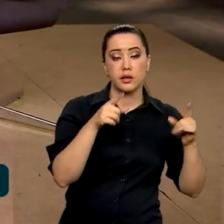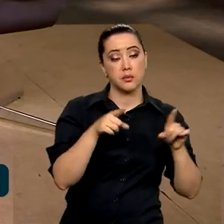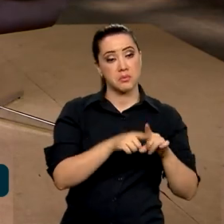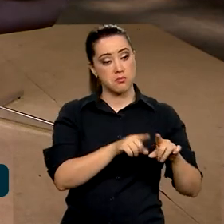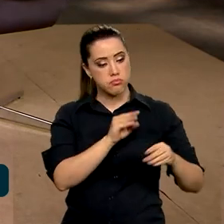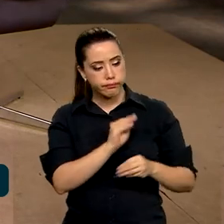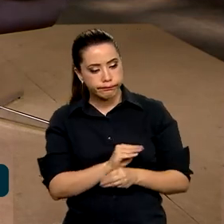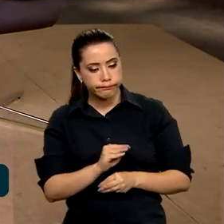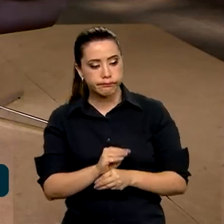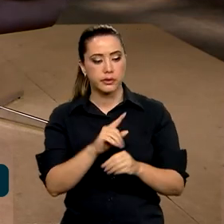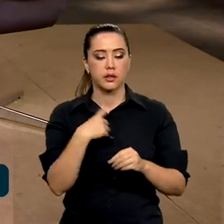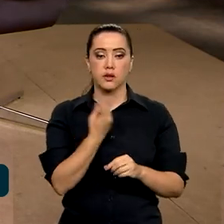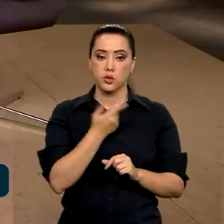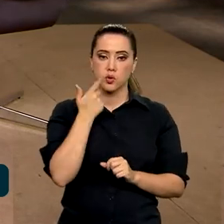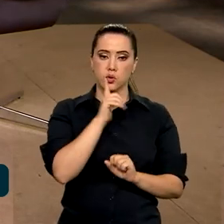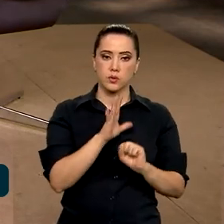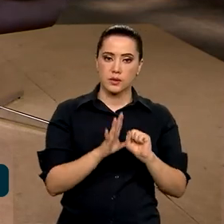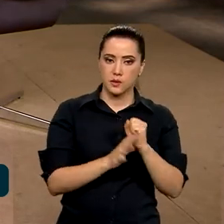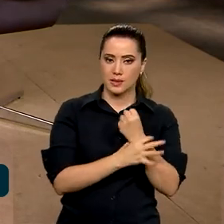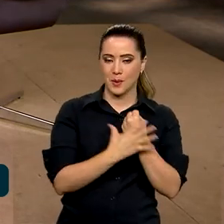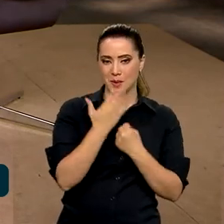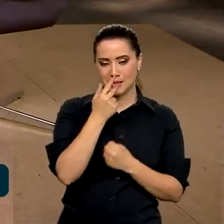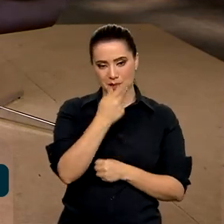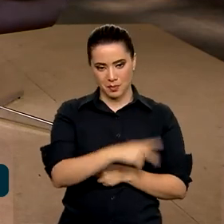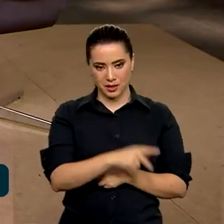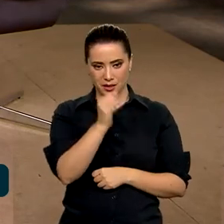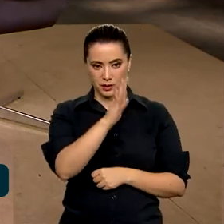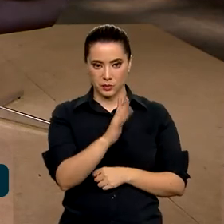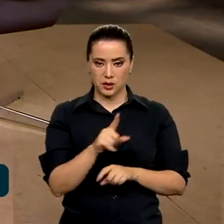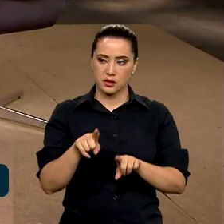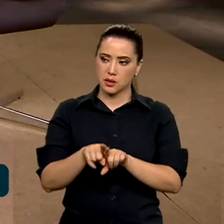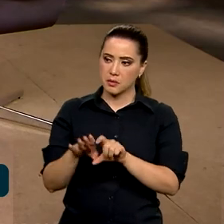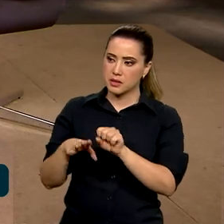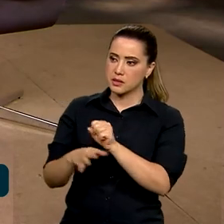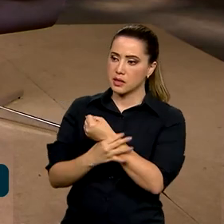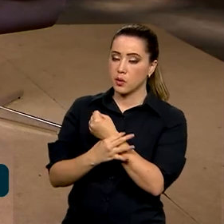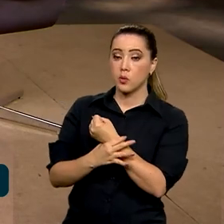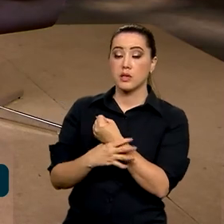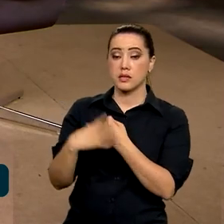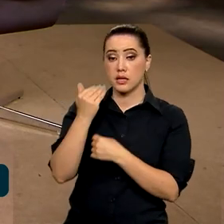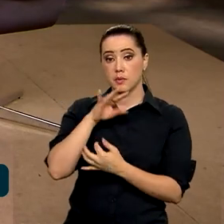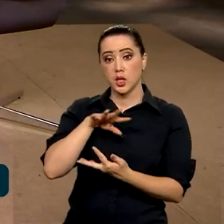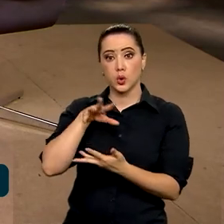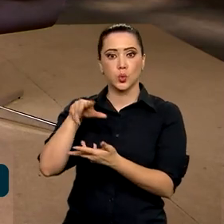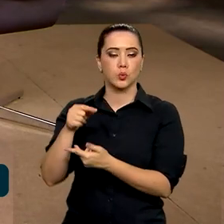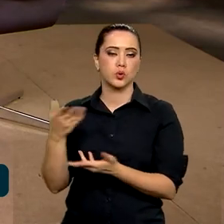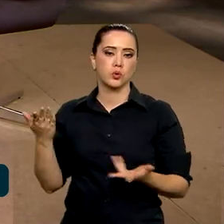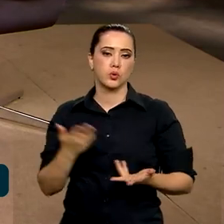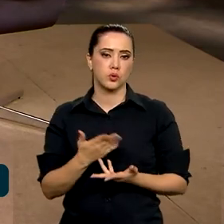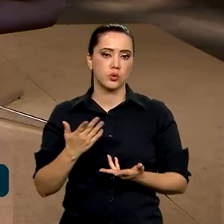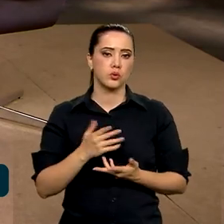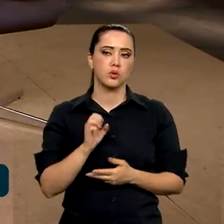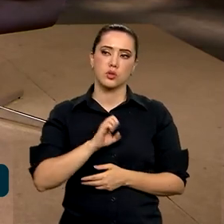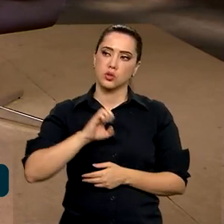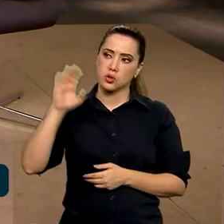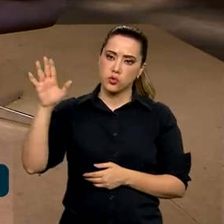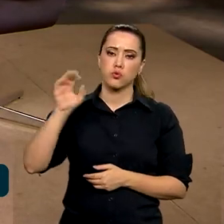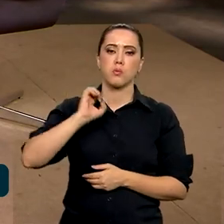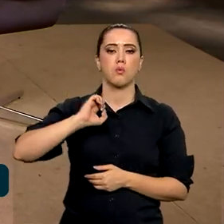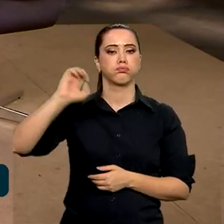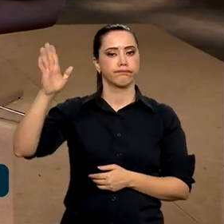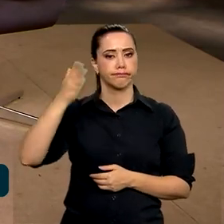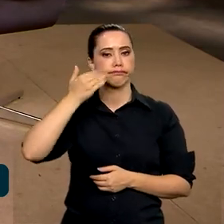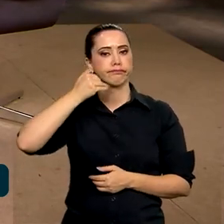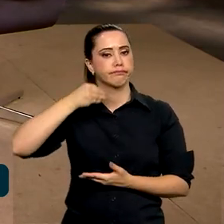de garantir a nossa segurança alimentar, ajudar a garantir a segurança alimentar para o mundo todo, né? Hoje, somos grandes produtores e exportadores de